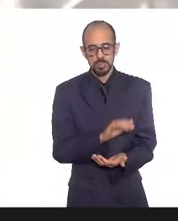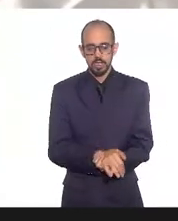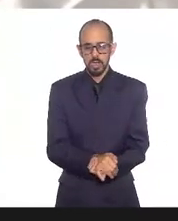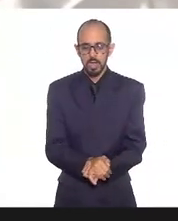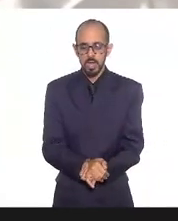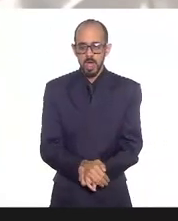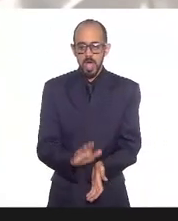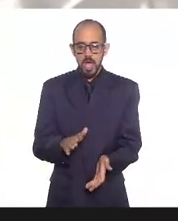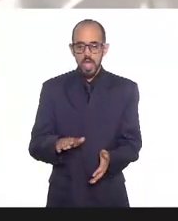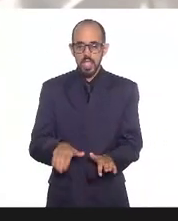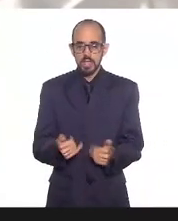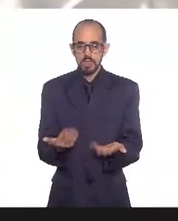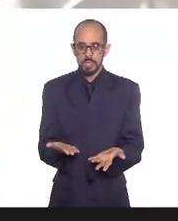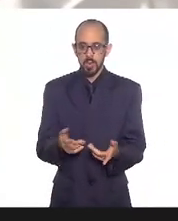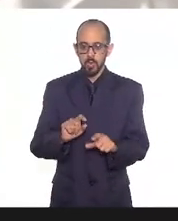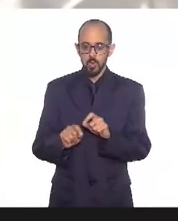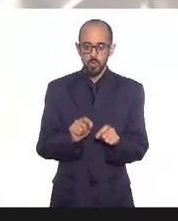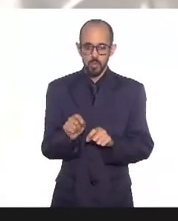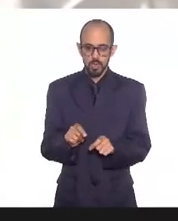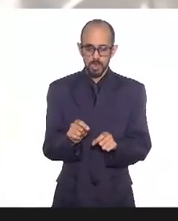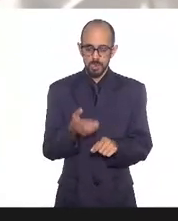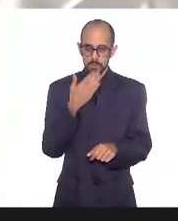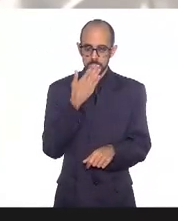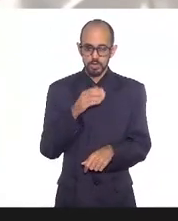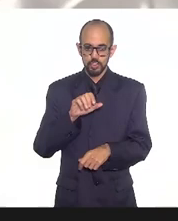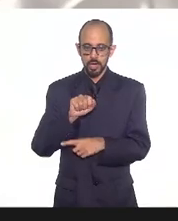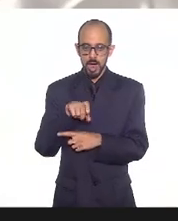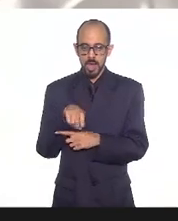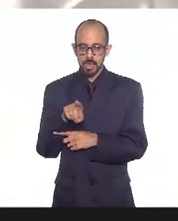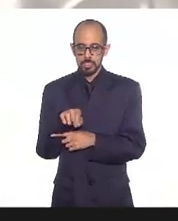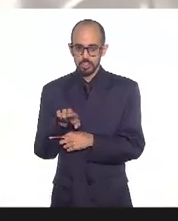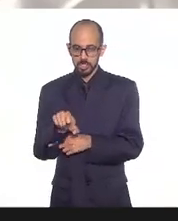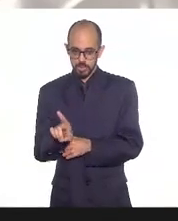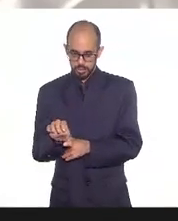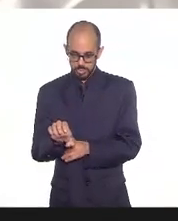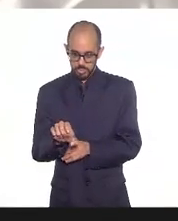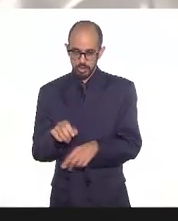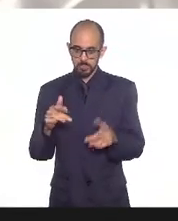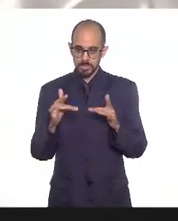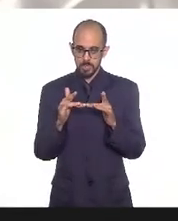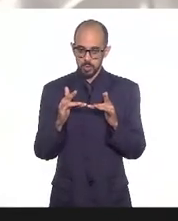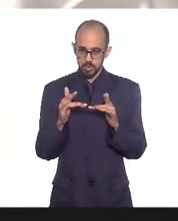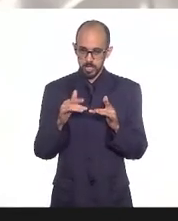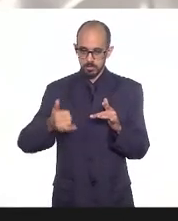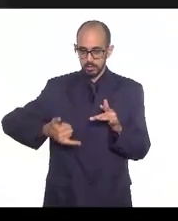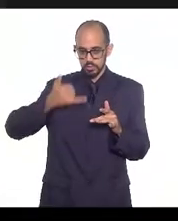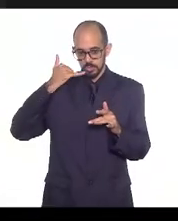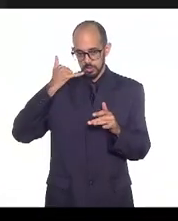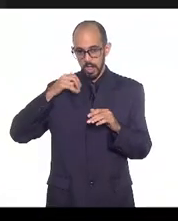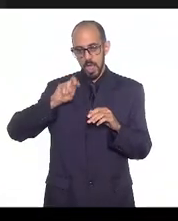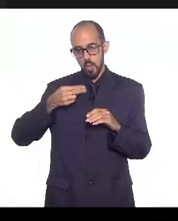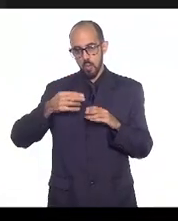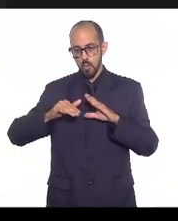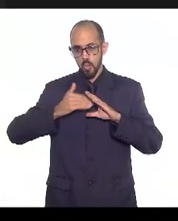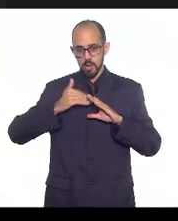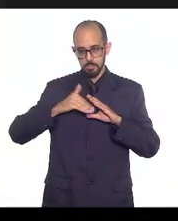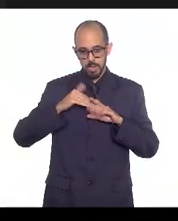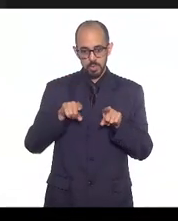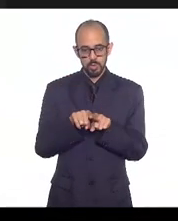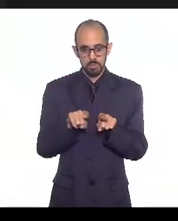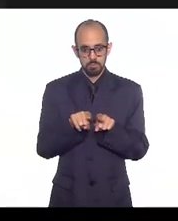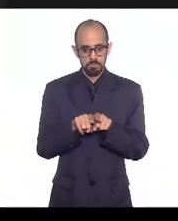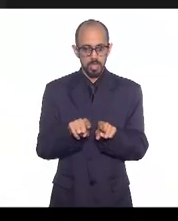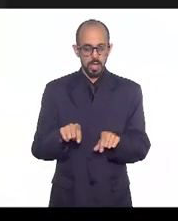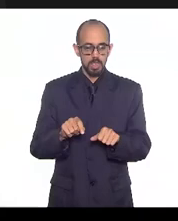te pedir Alexandre que faça contato conosco pelo celular e pelo e-mail para que a gente possa fazer os